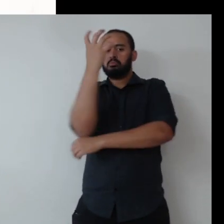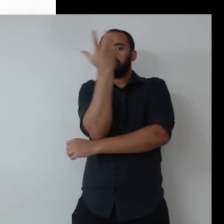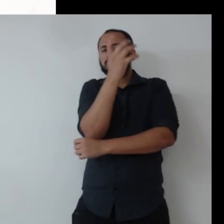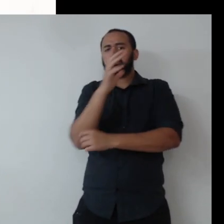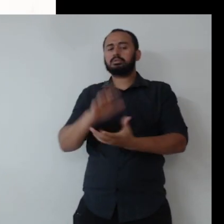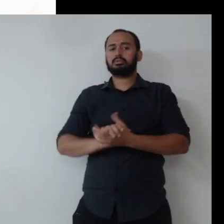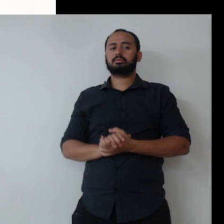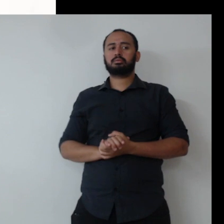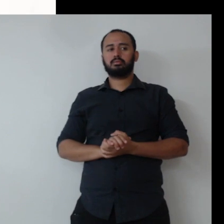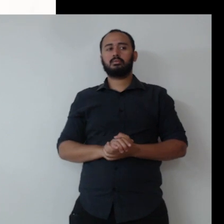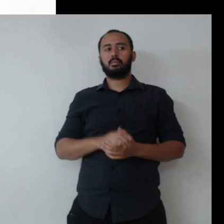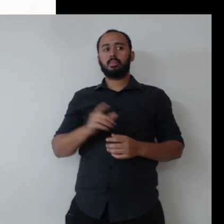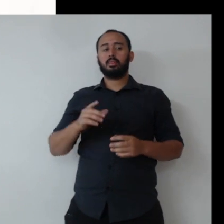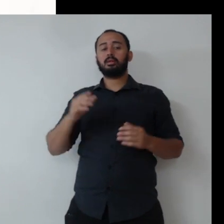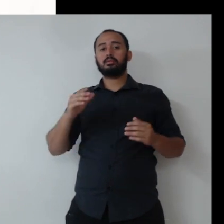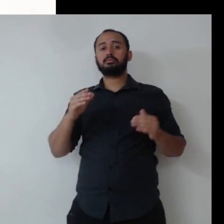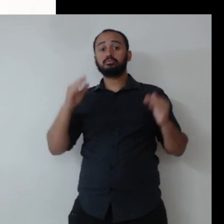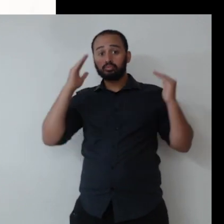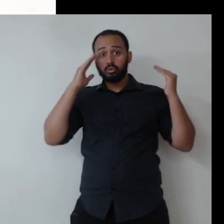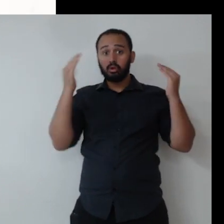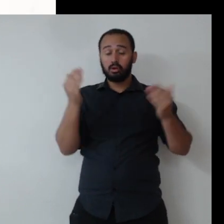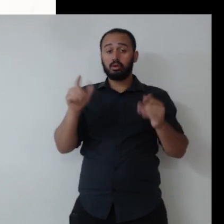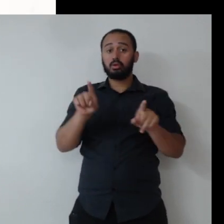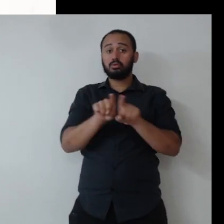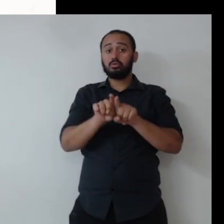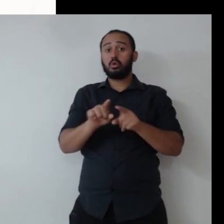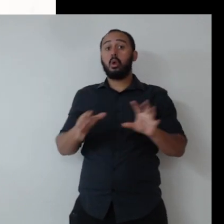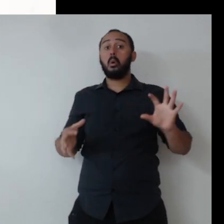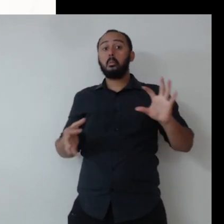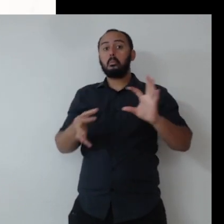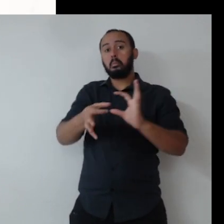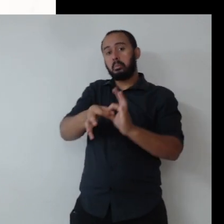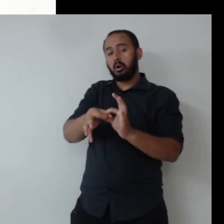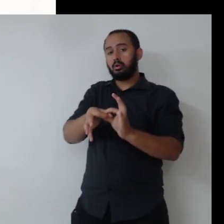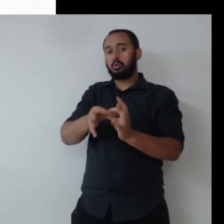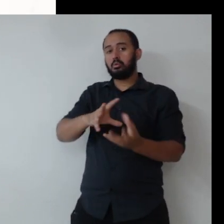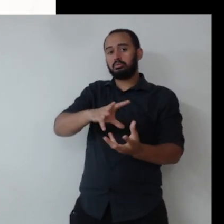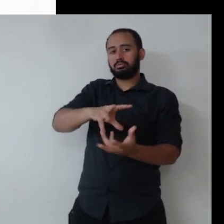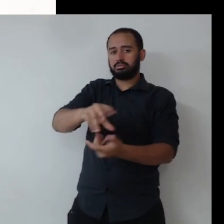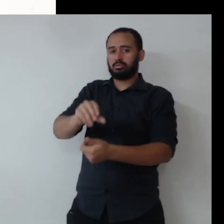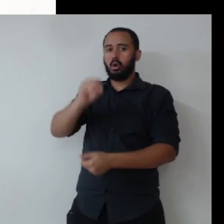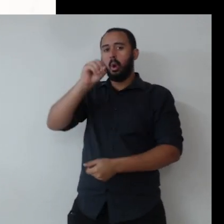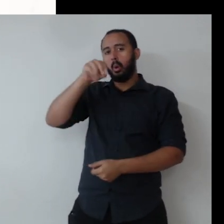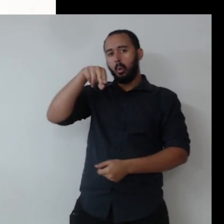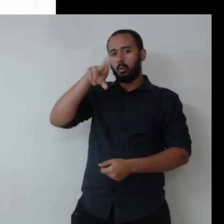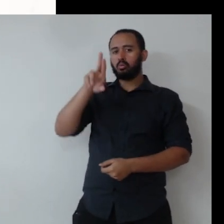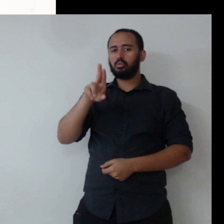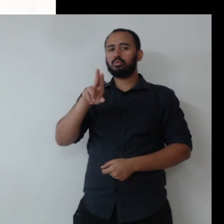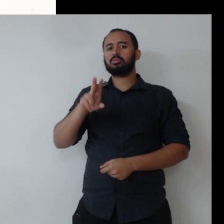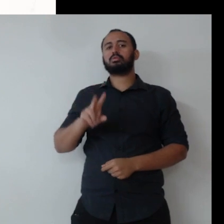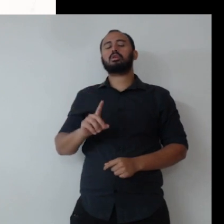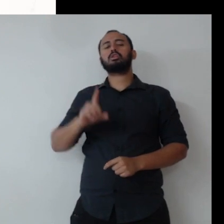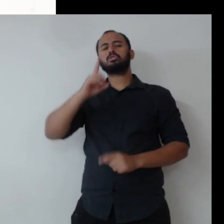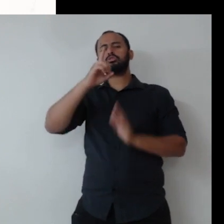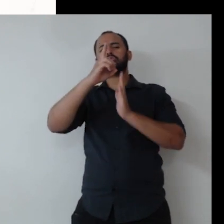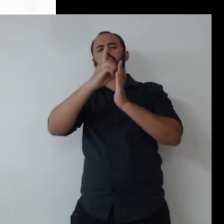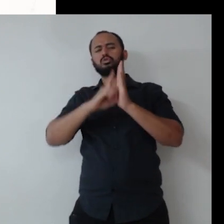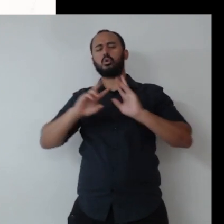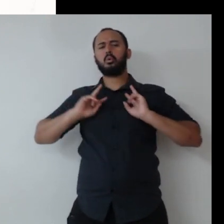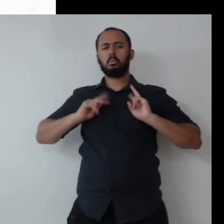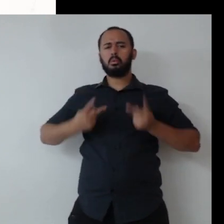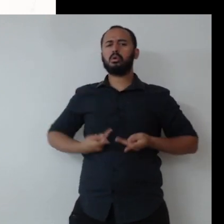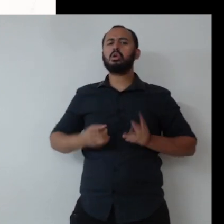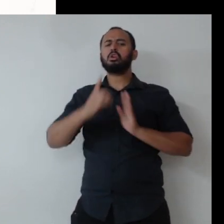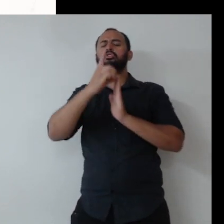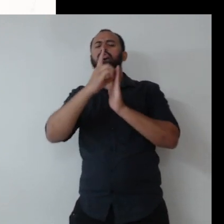esses são os princípios que é o plano de fundo do Pacto Global da ONU, que eles versam sobre direitos humanos, direito do trabalho,